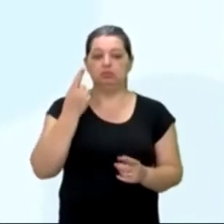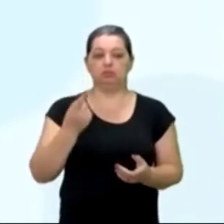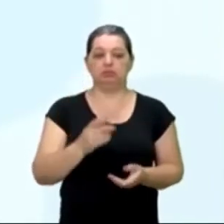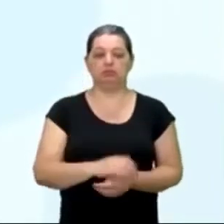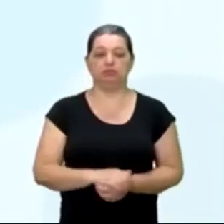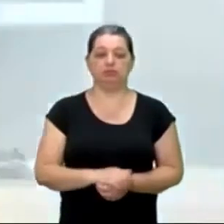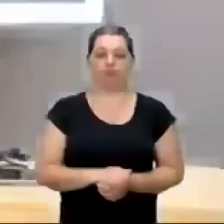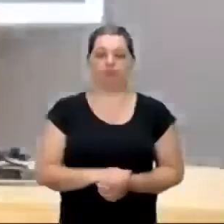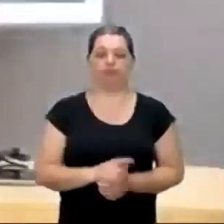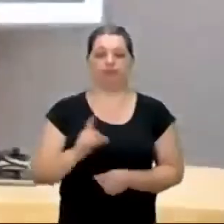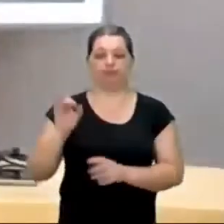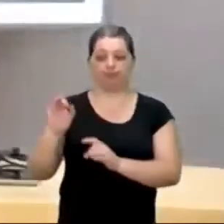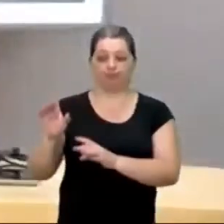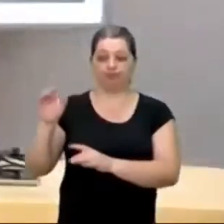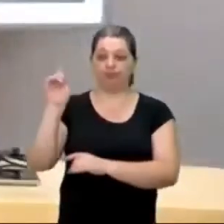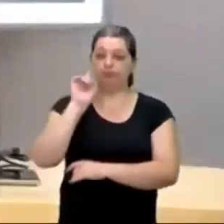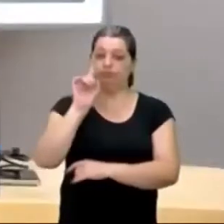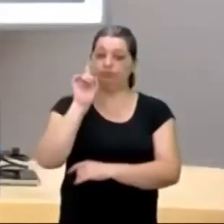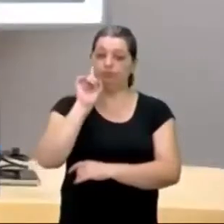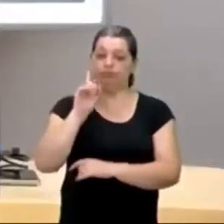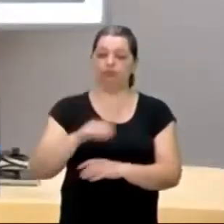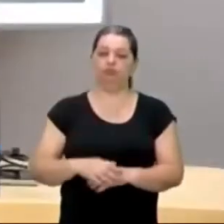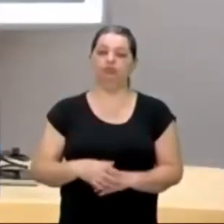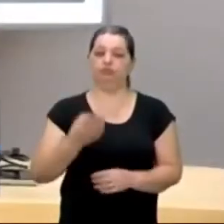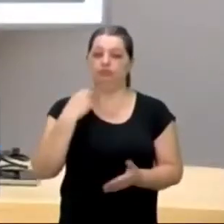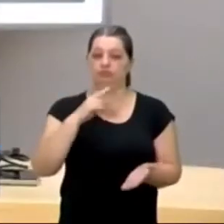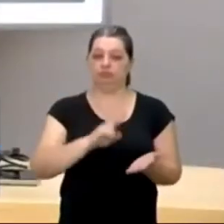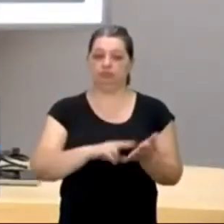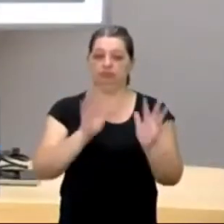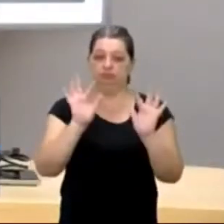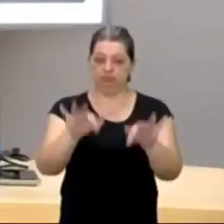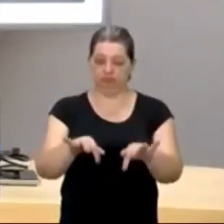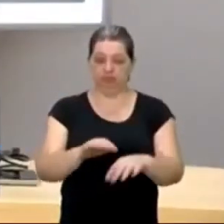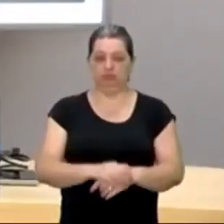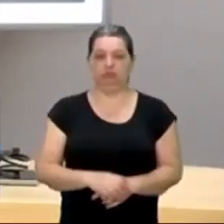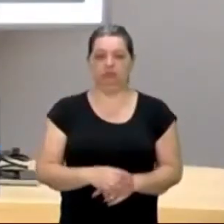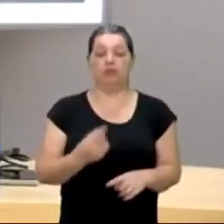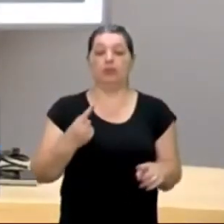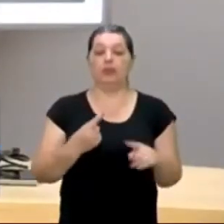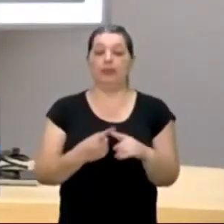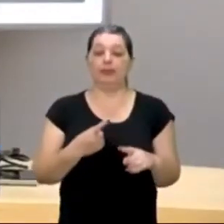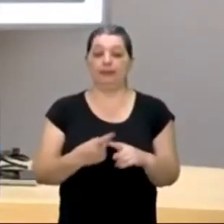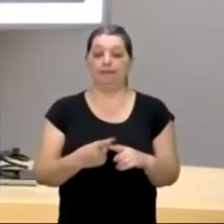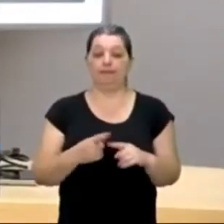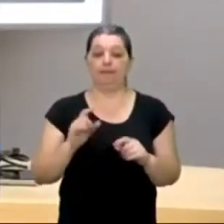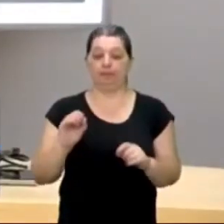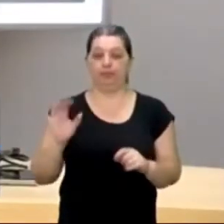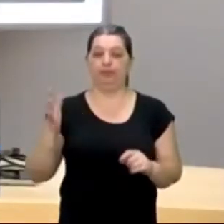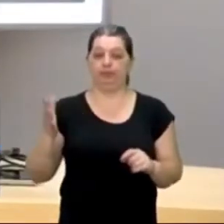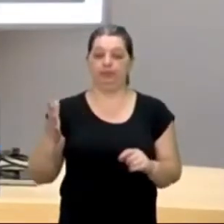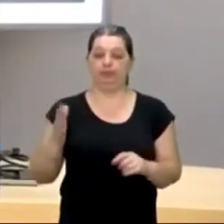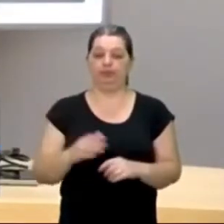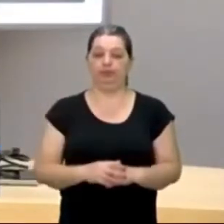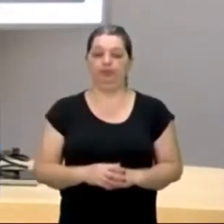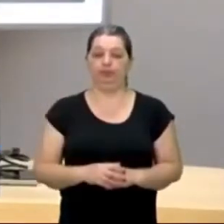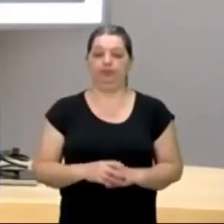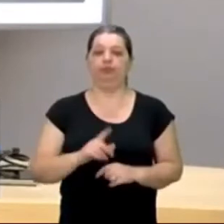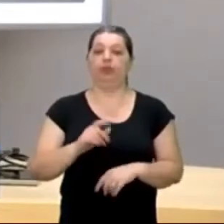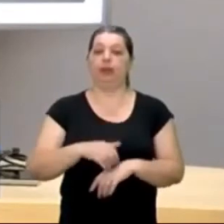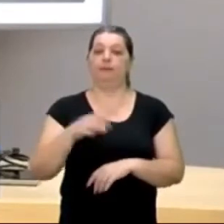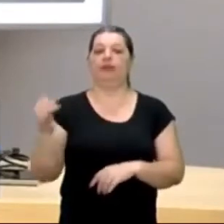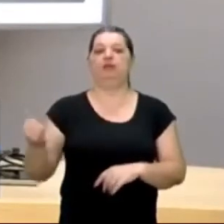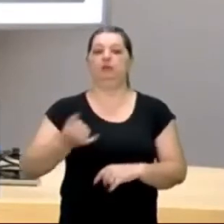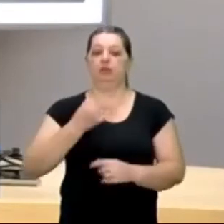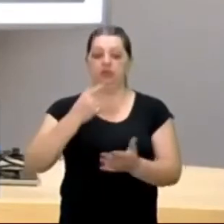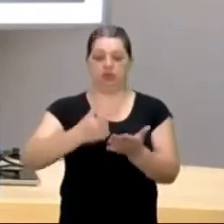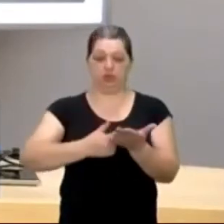Gente, aí eu vou falar para vocês spoiler final. porque é o que há de mais importante no